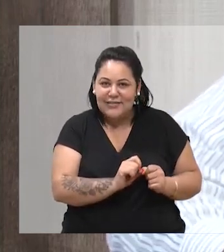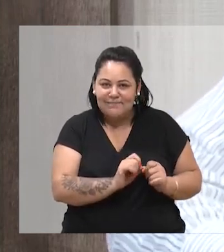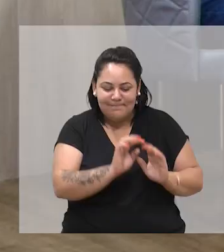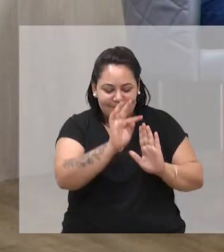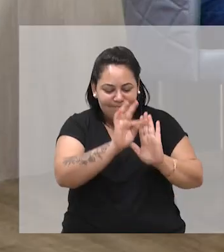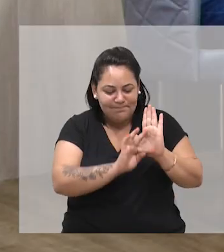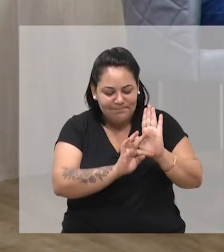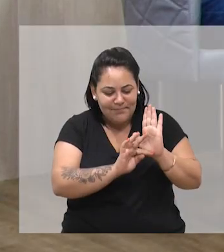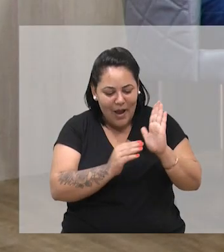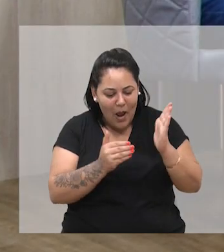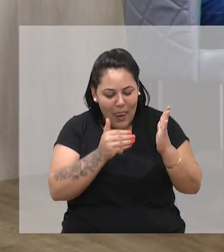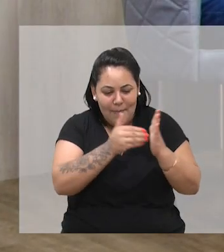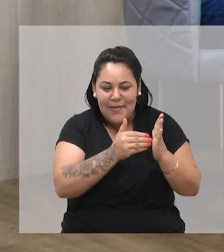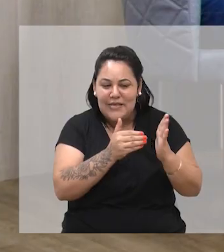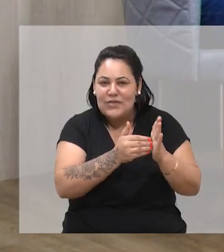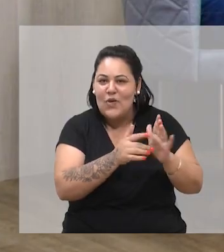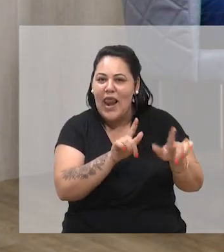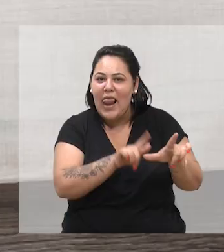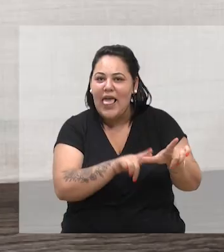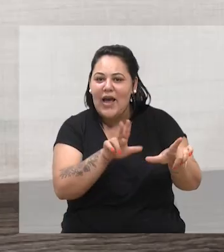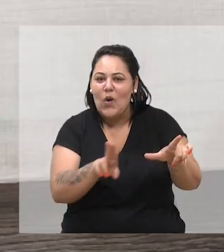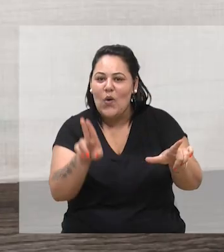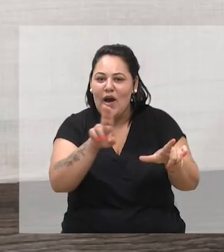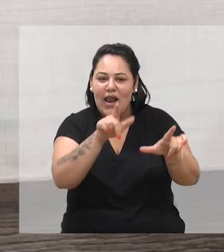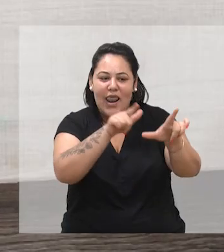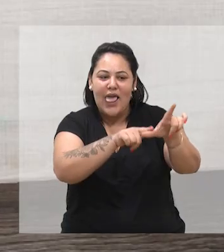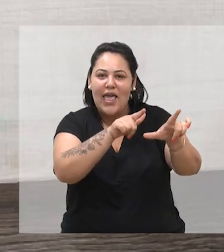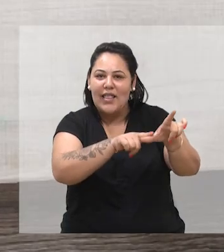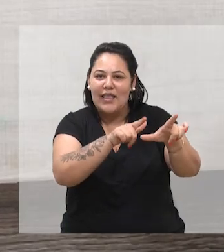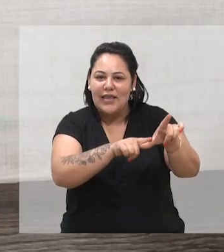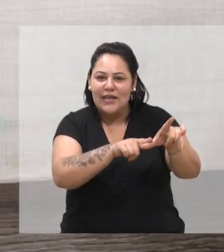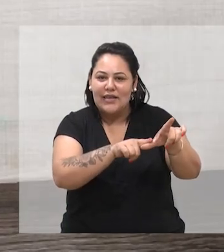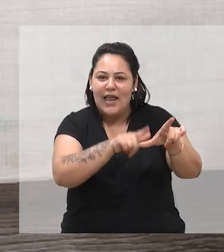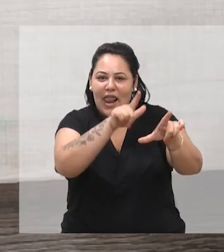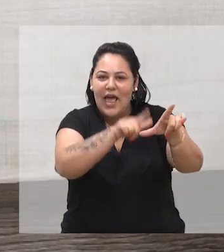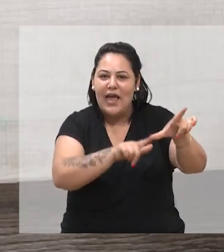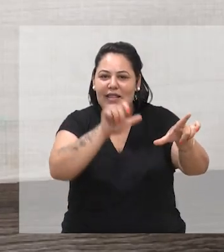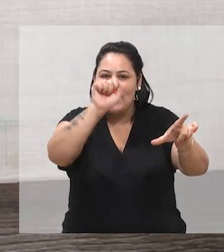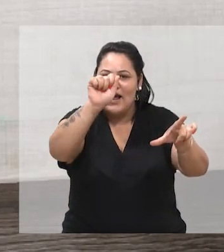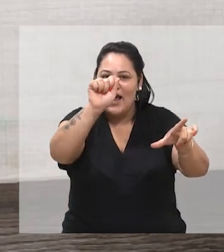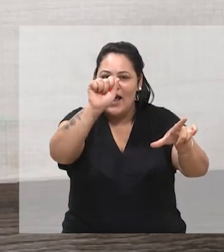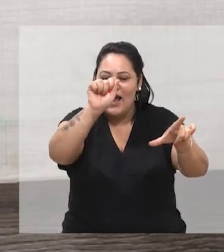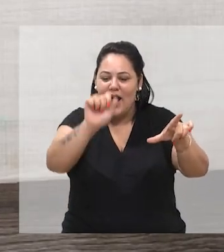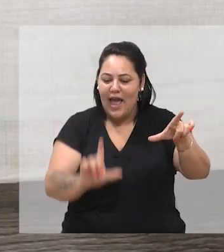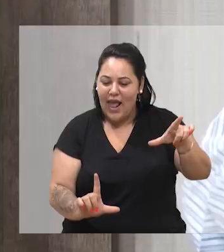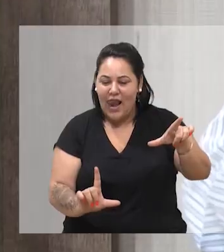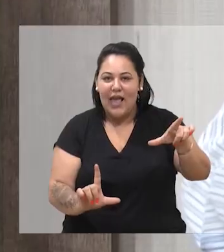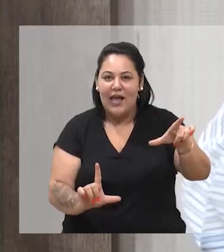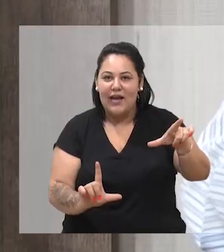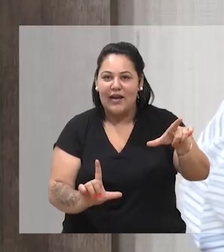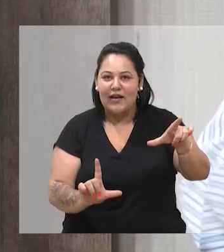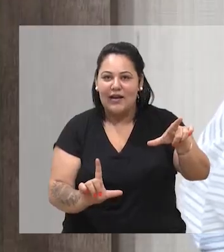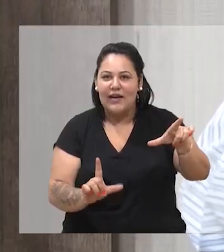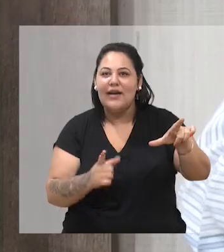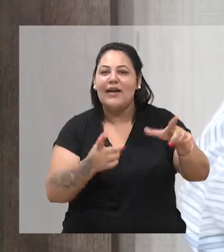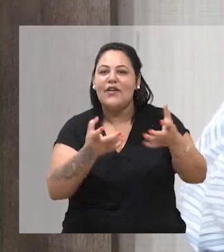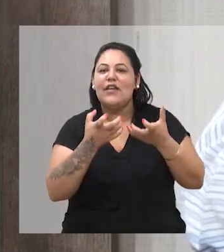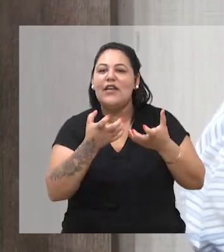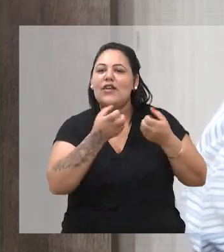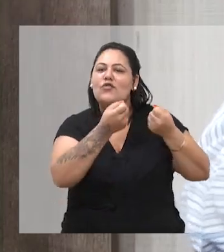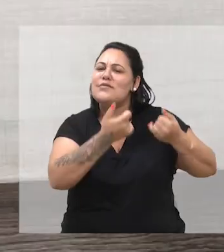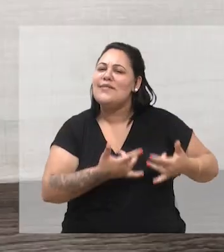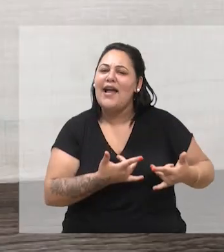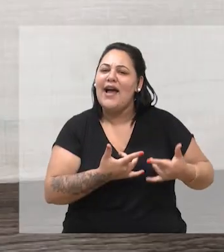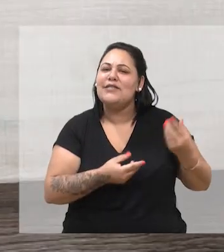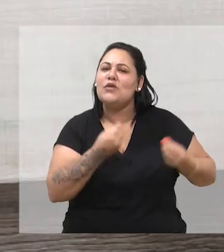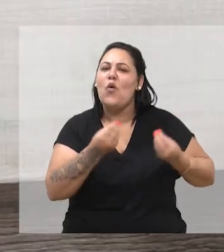prática o que está aqui. Ou ter a capacidade Vamos ler em sala de aula. Exato. Meio que um estudo dirigido.